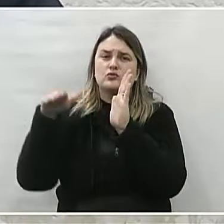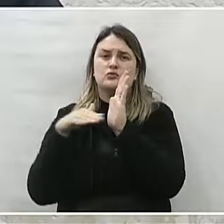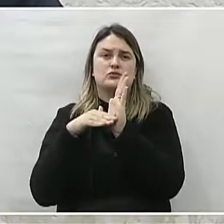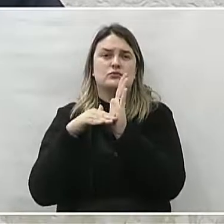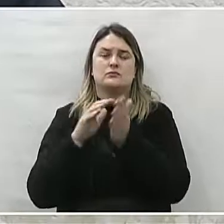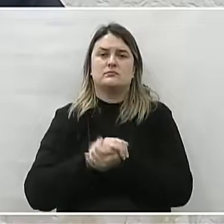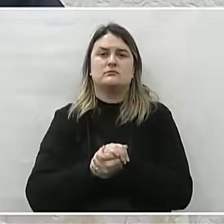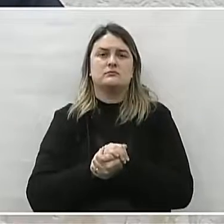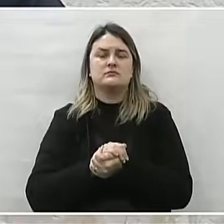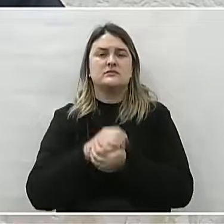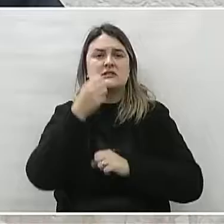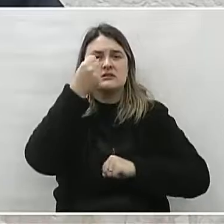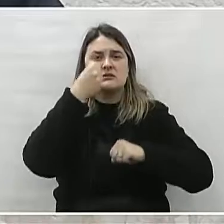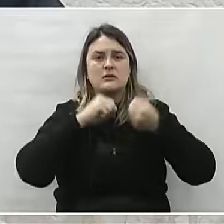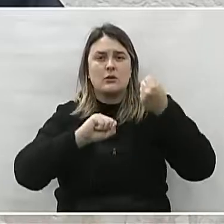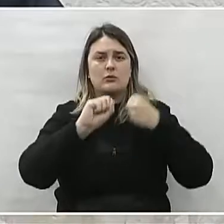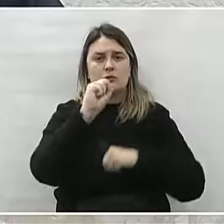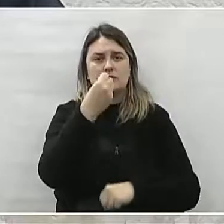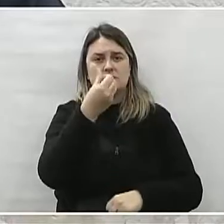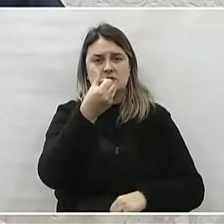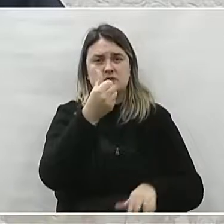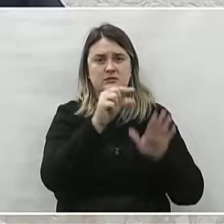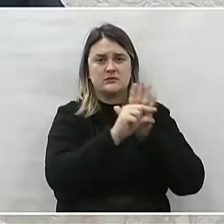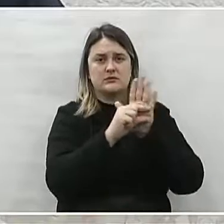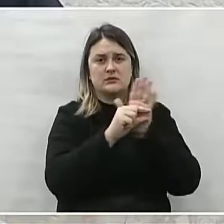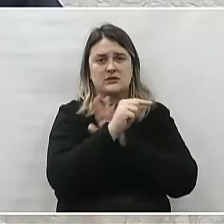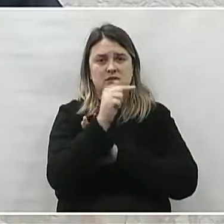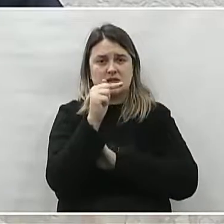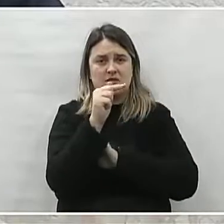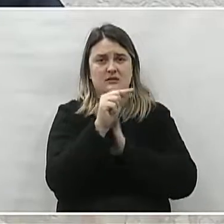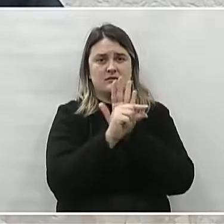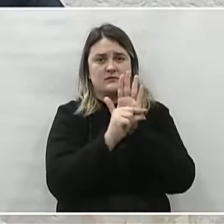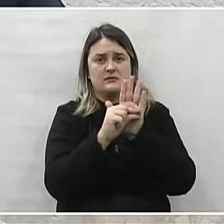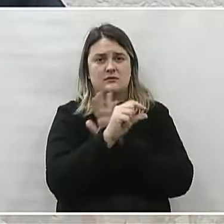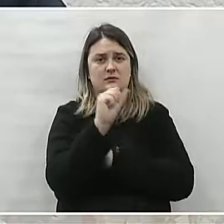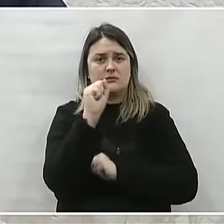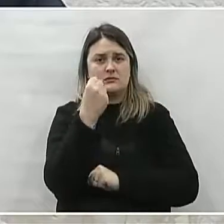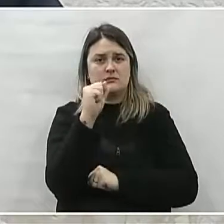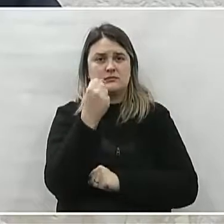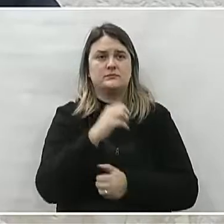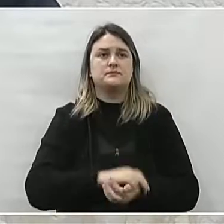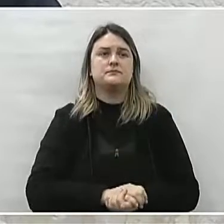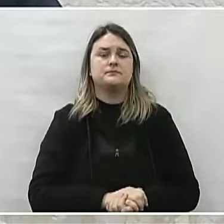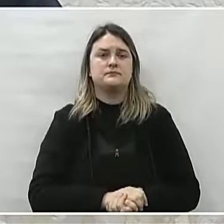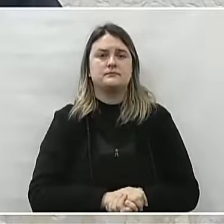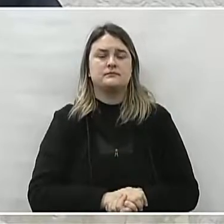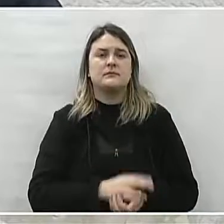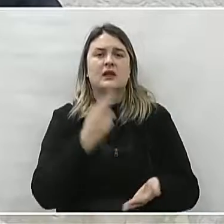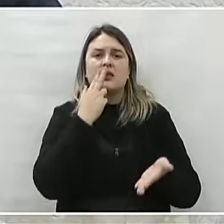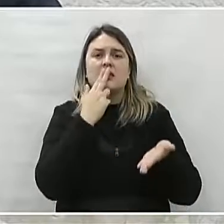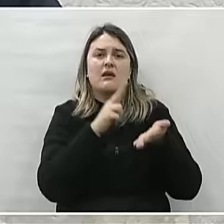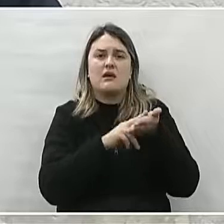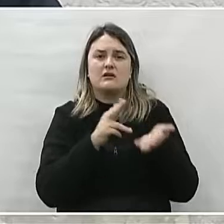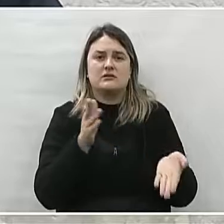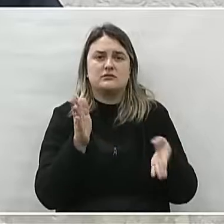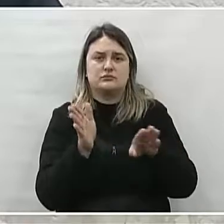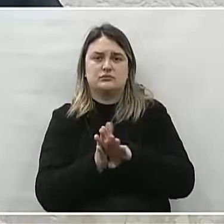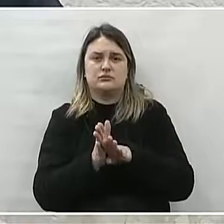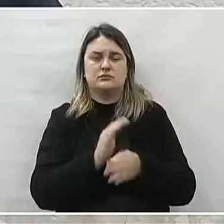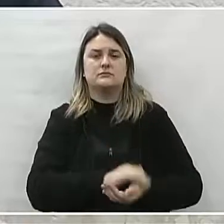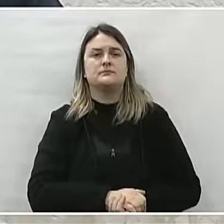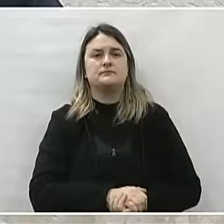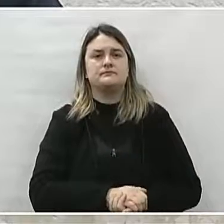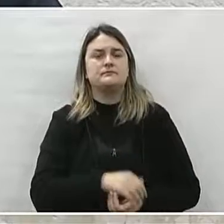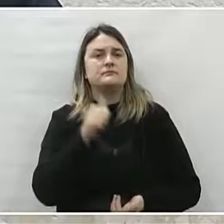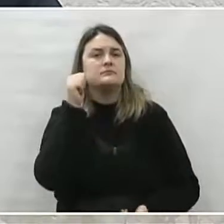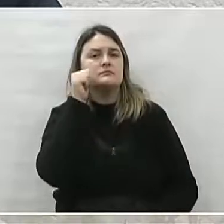Salmo 86, versículo 7 e versículo 8. Correspondências recebidas